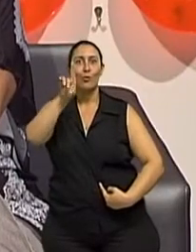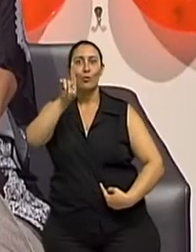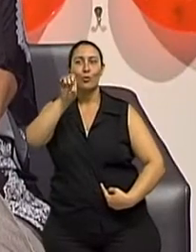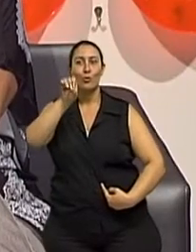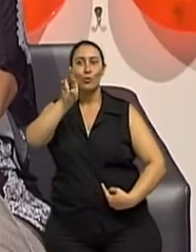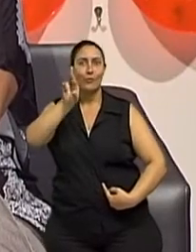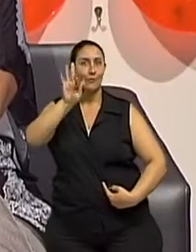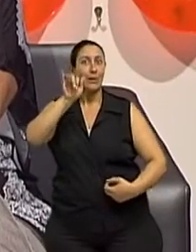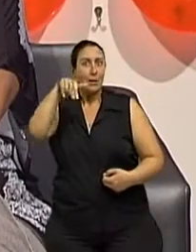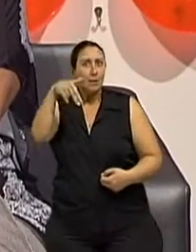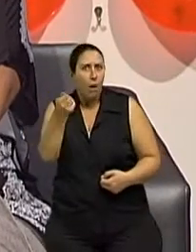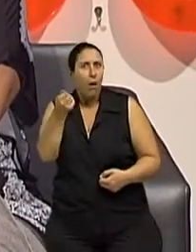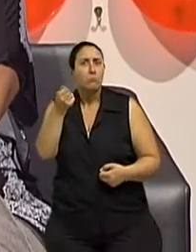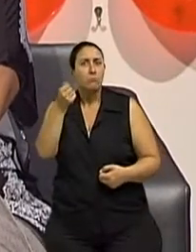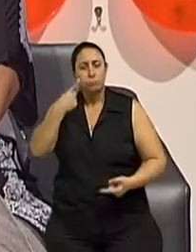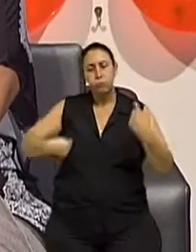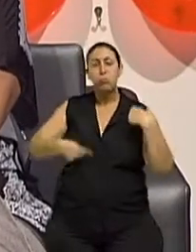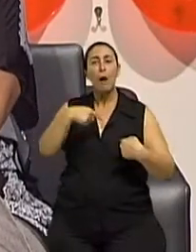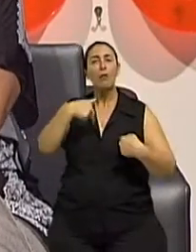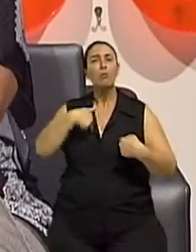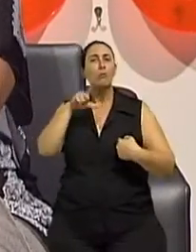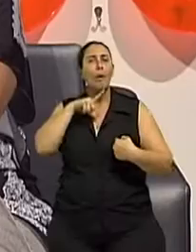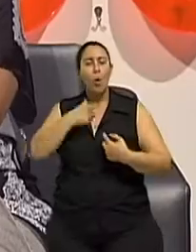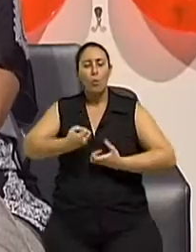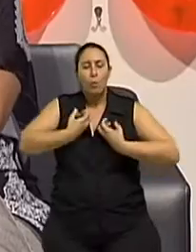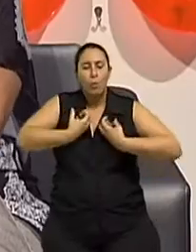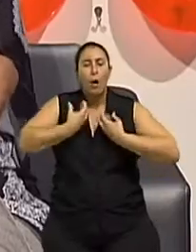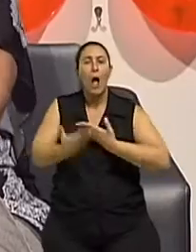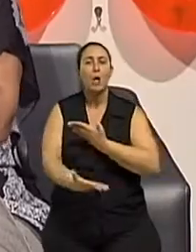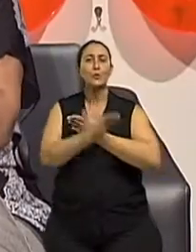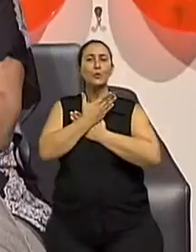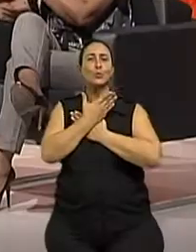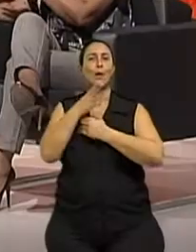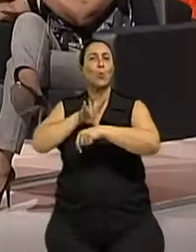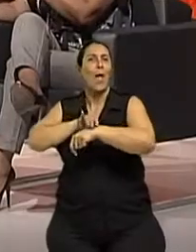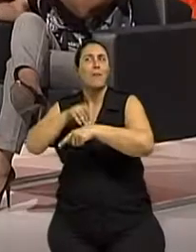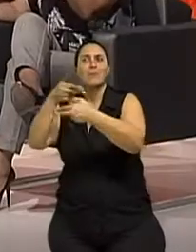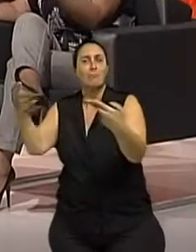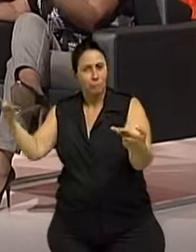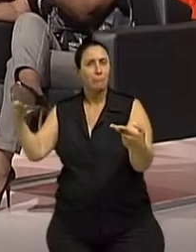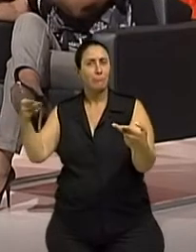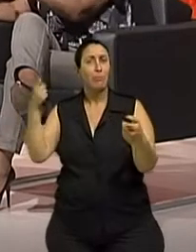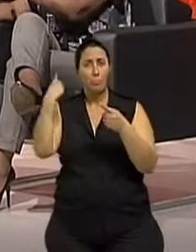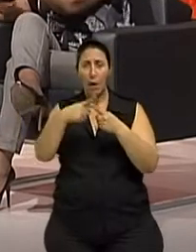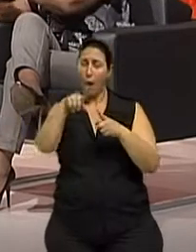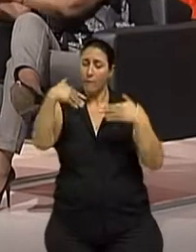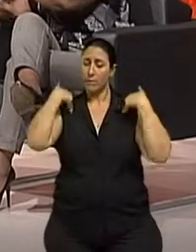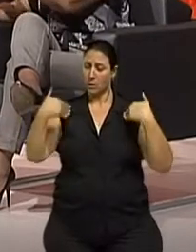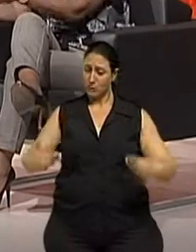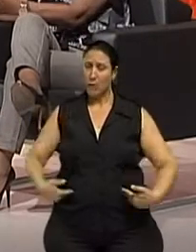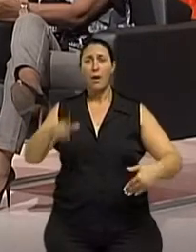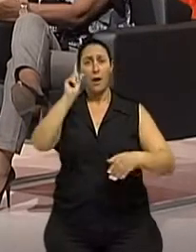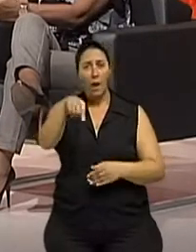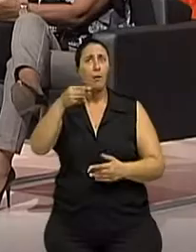contra outras doenças está ocorrendo. É saúde mesmo. É aquele tripé, né. A saúde física, a saúde mental e a saúde